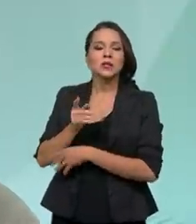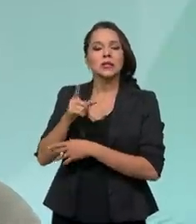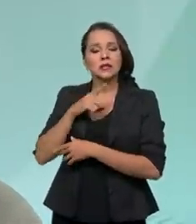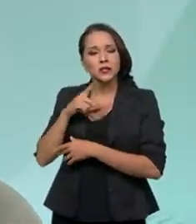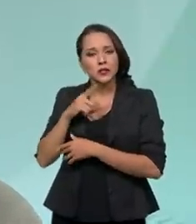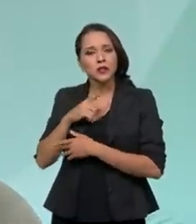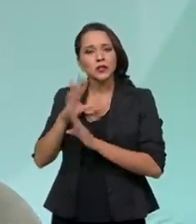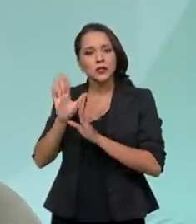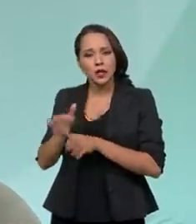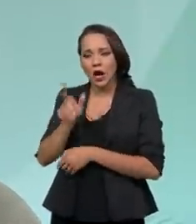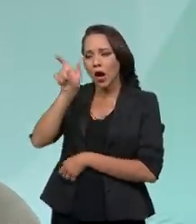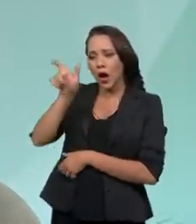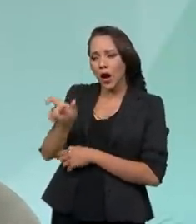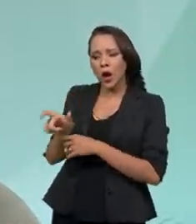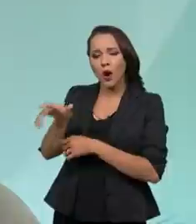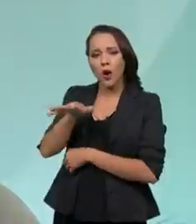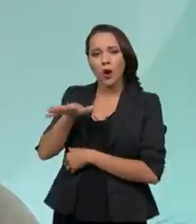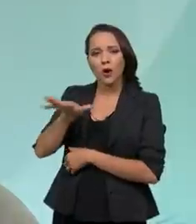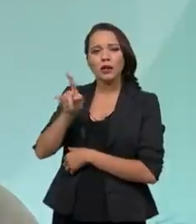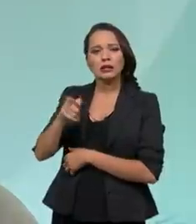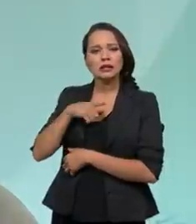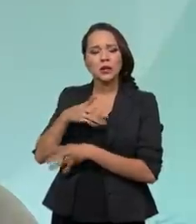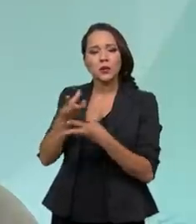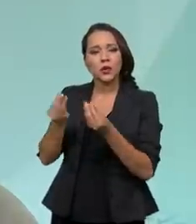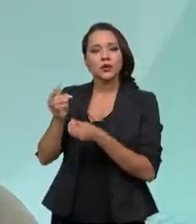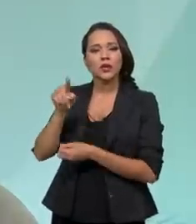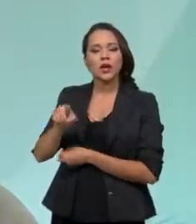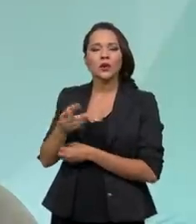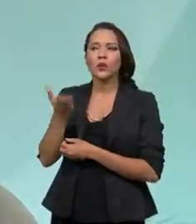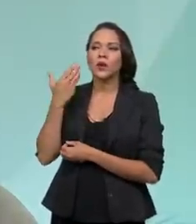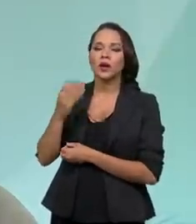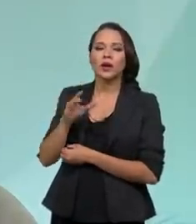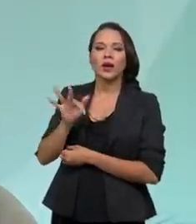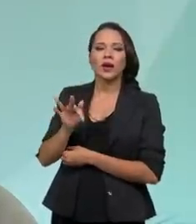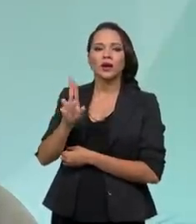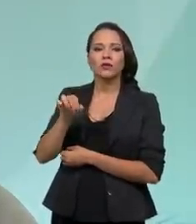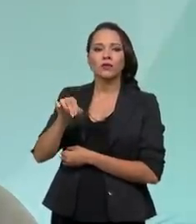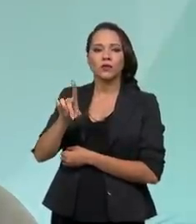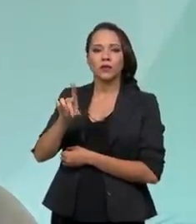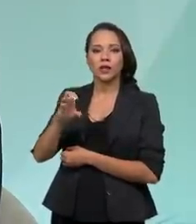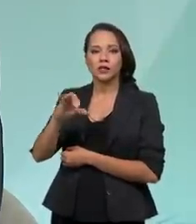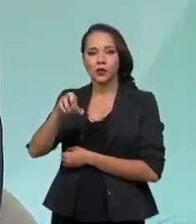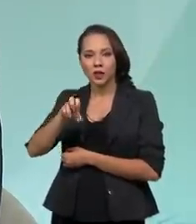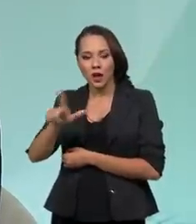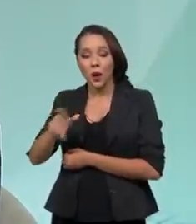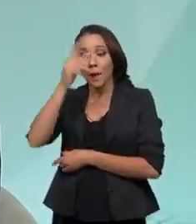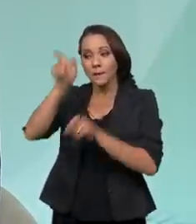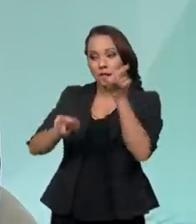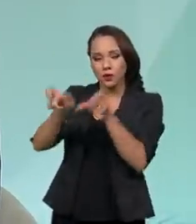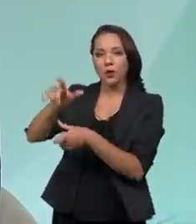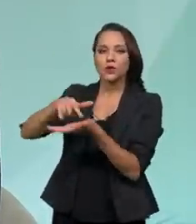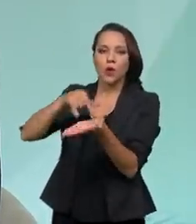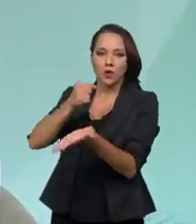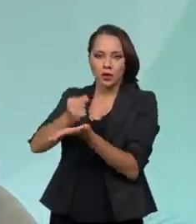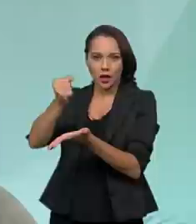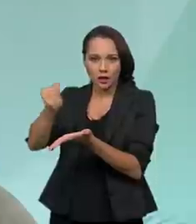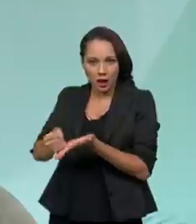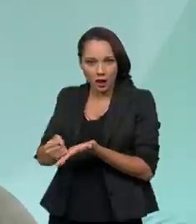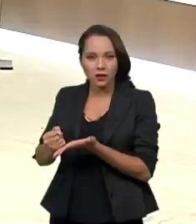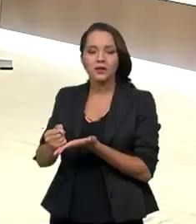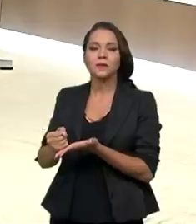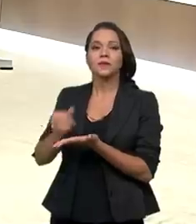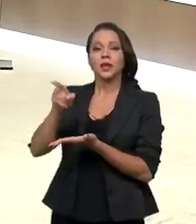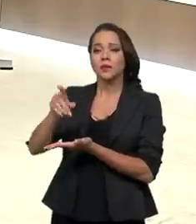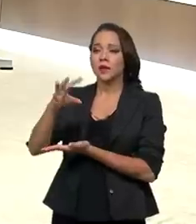uma figura muito presente que eram aqueles fundacionais, pessoas que eram contratadas, que pelo